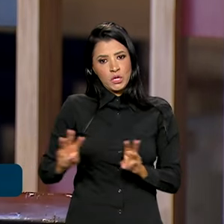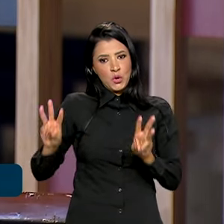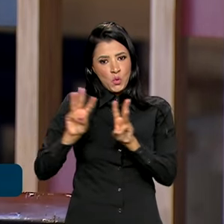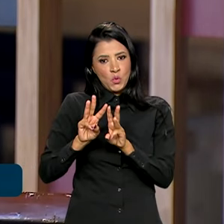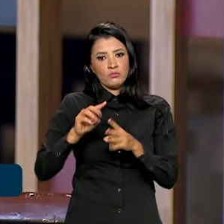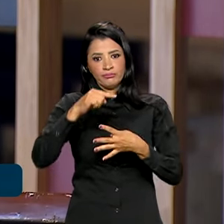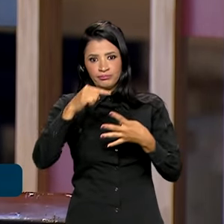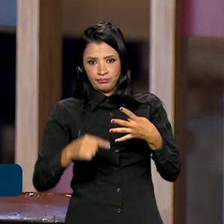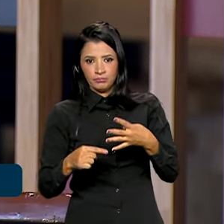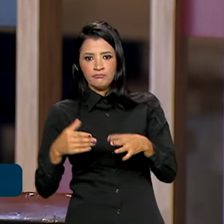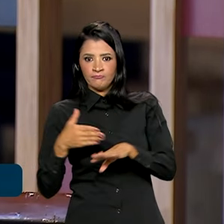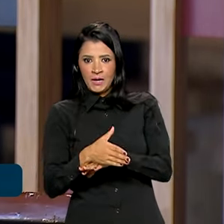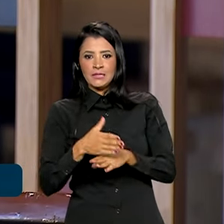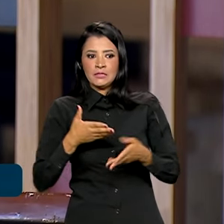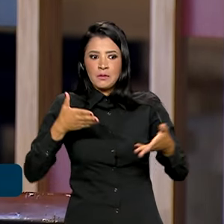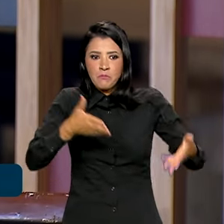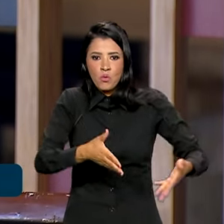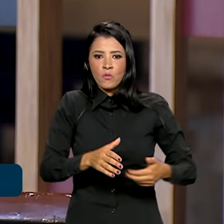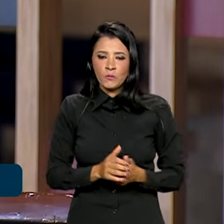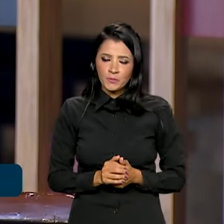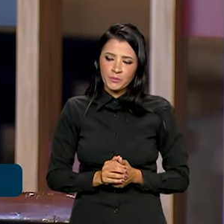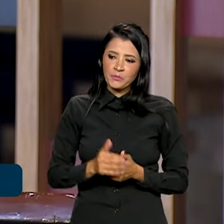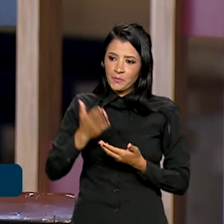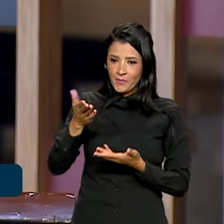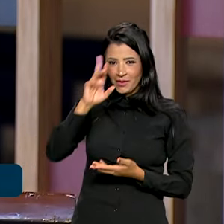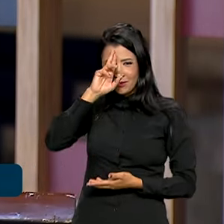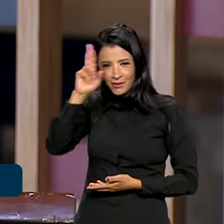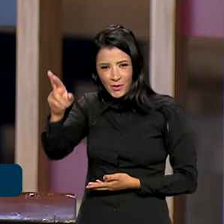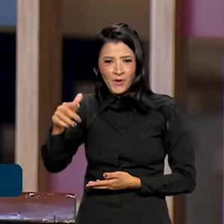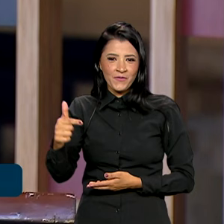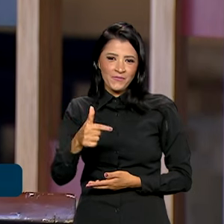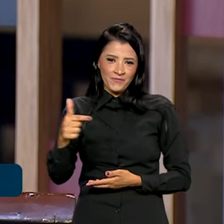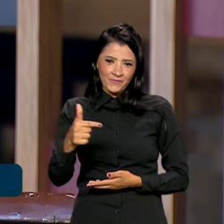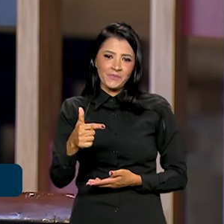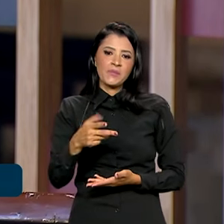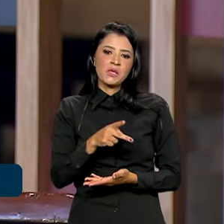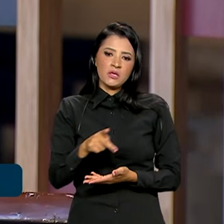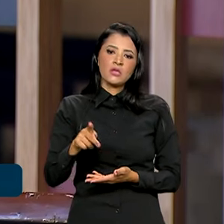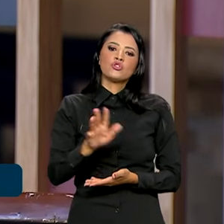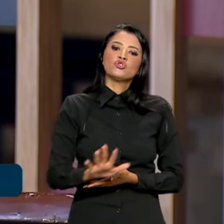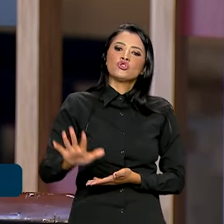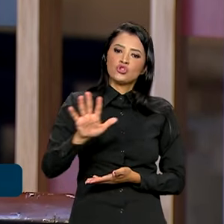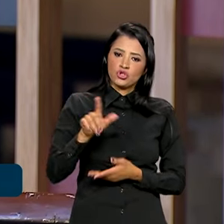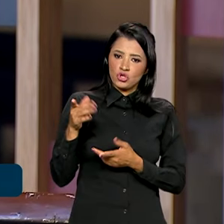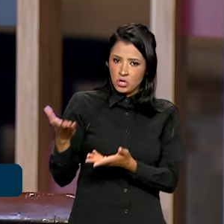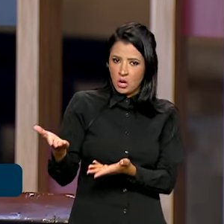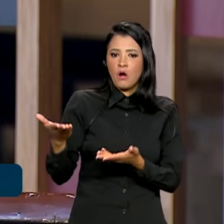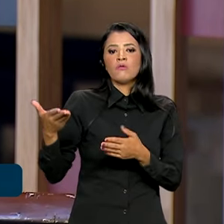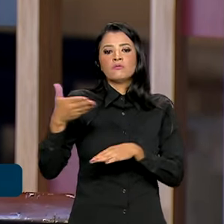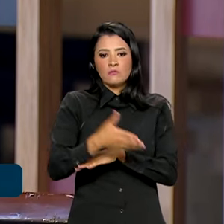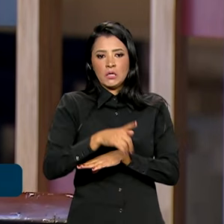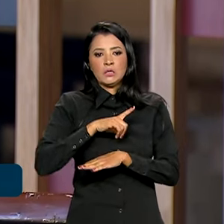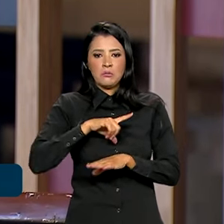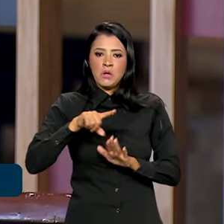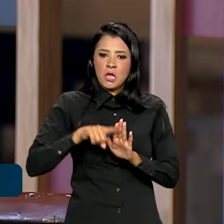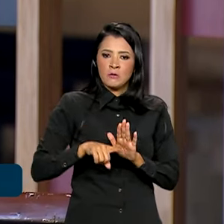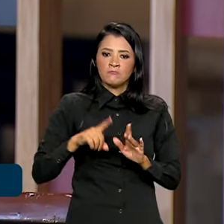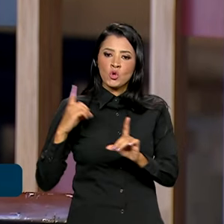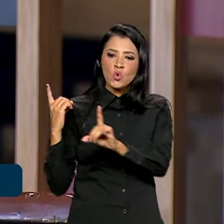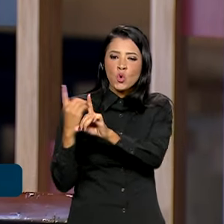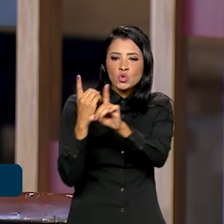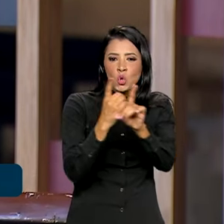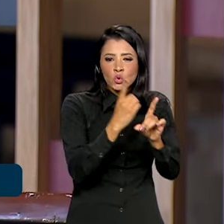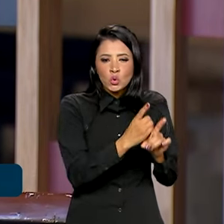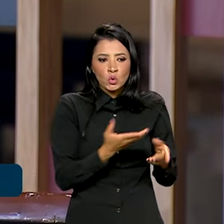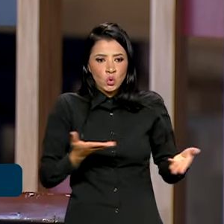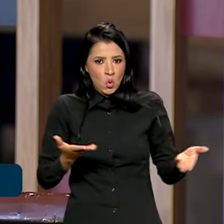vice-secretária-geral estará também realizando uma agenda intensa de encontros